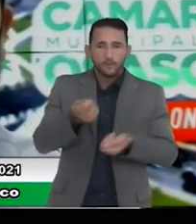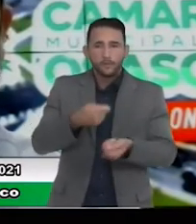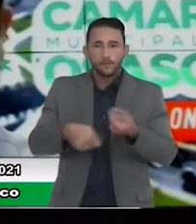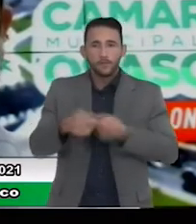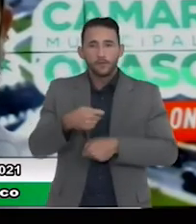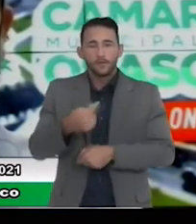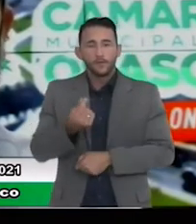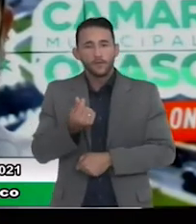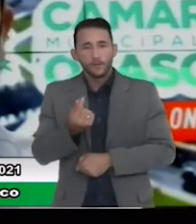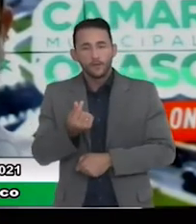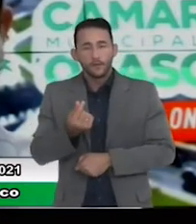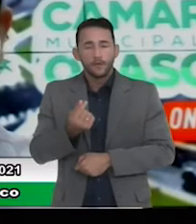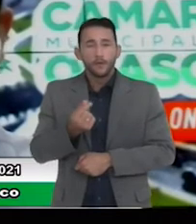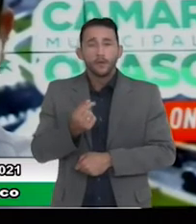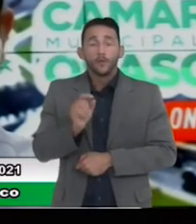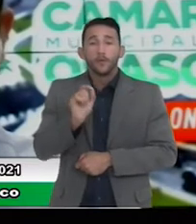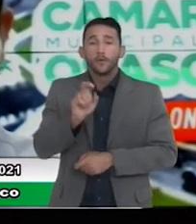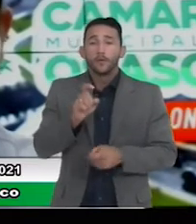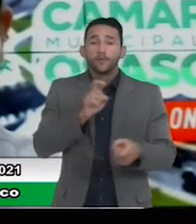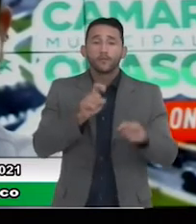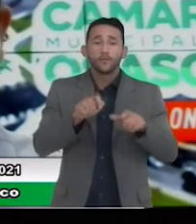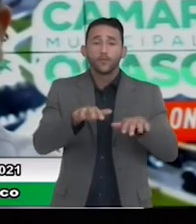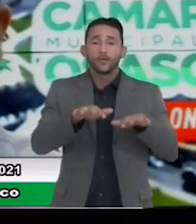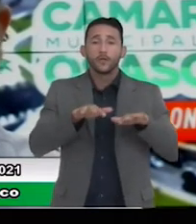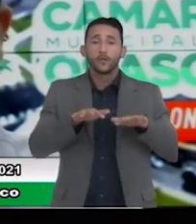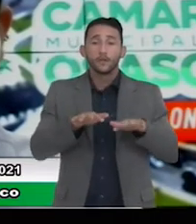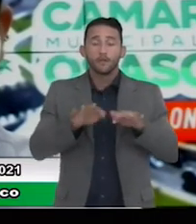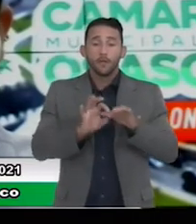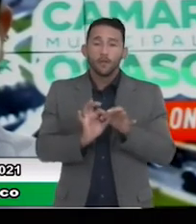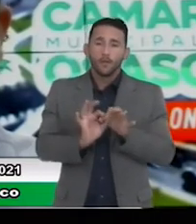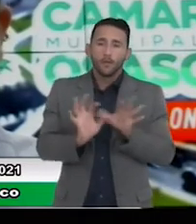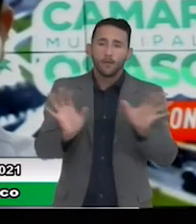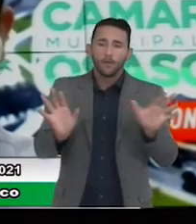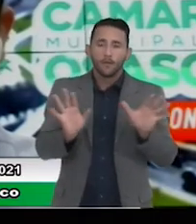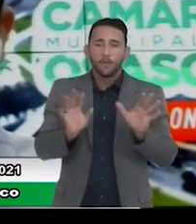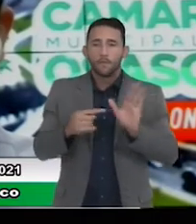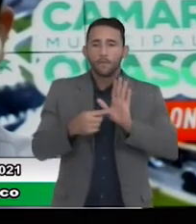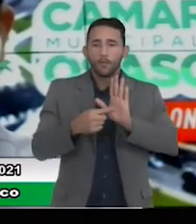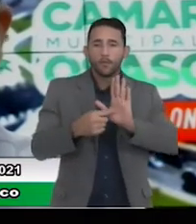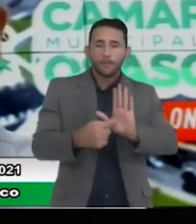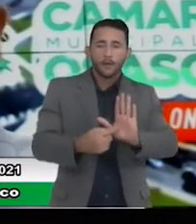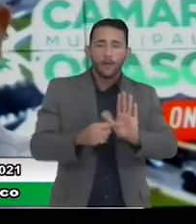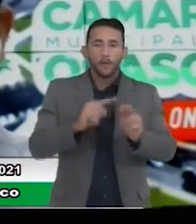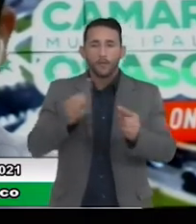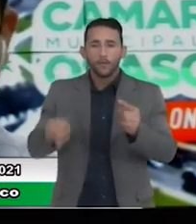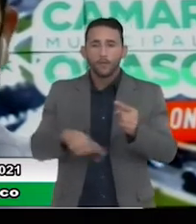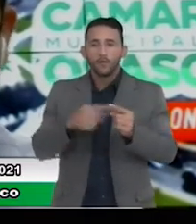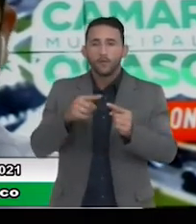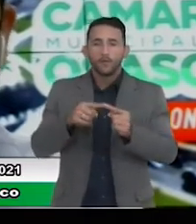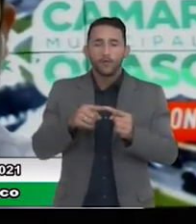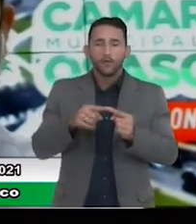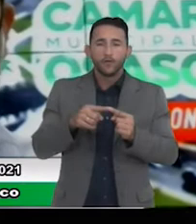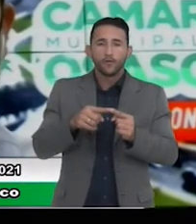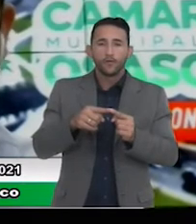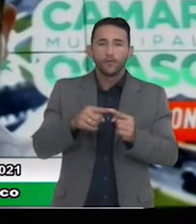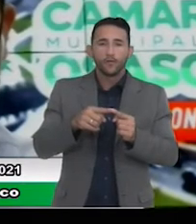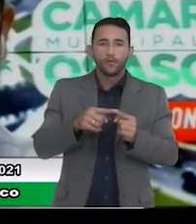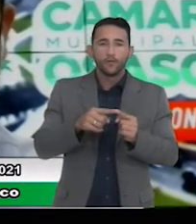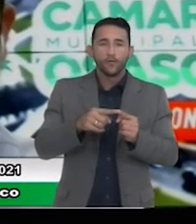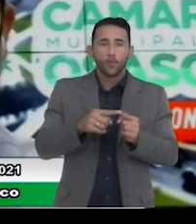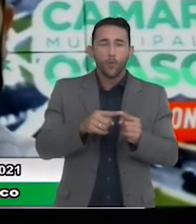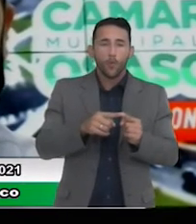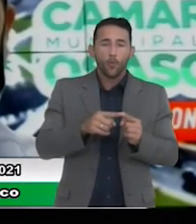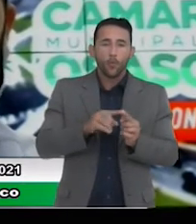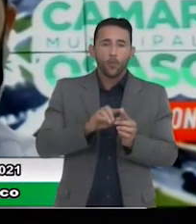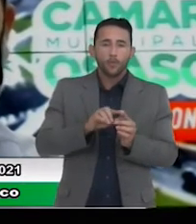referente à audiência pública para a prestação das metas fiscais do terceiro quadrimestre de 2020.